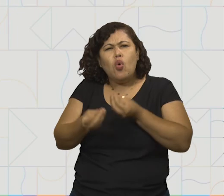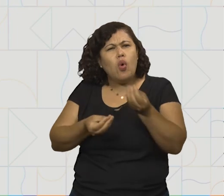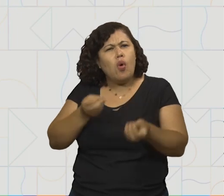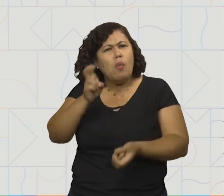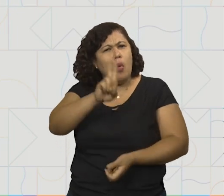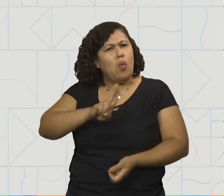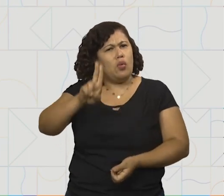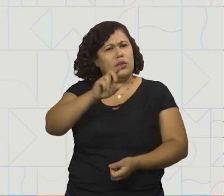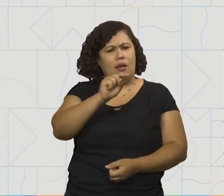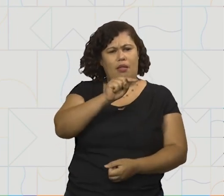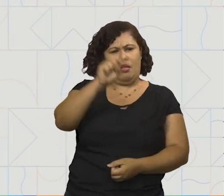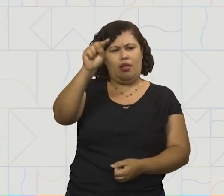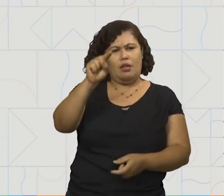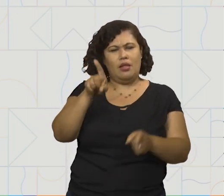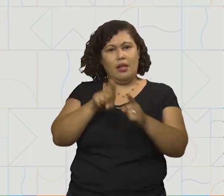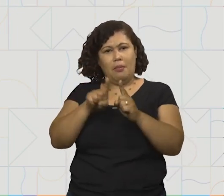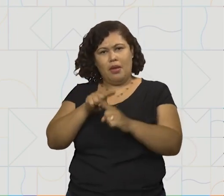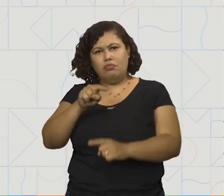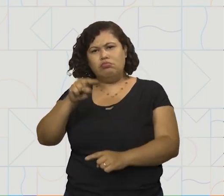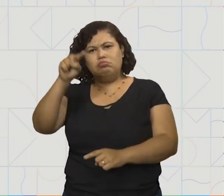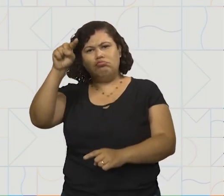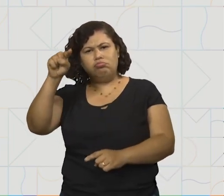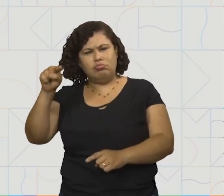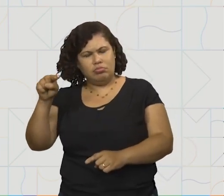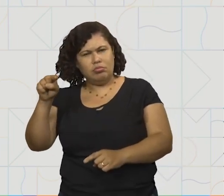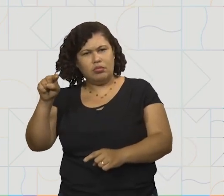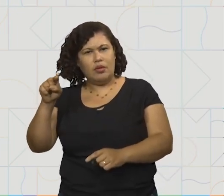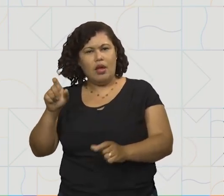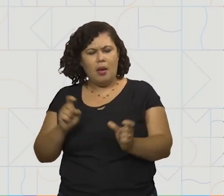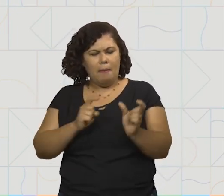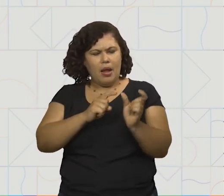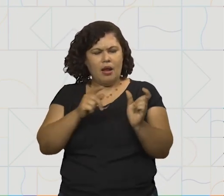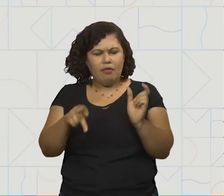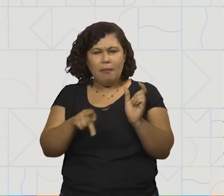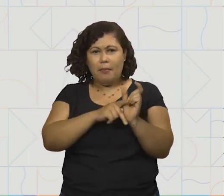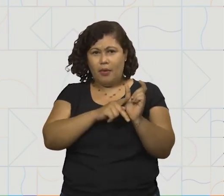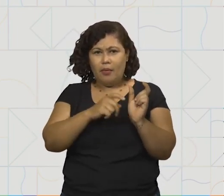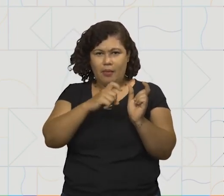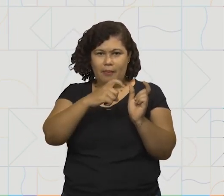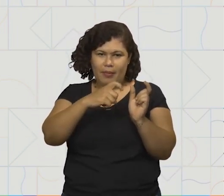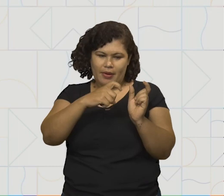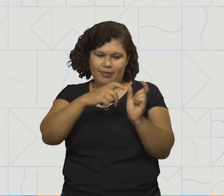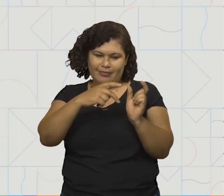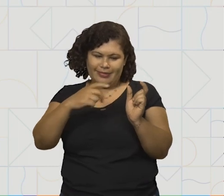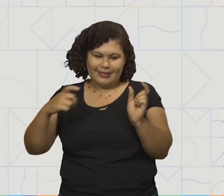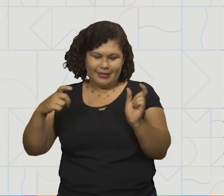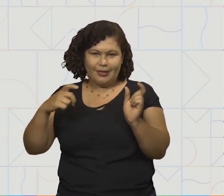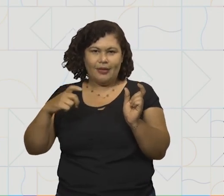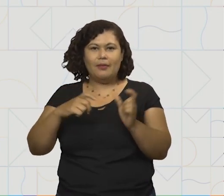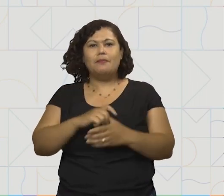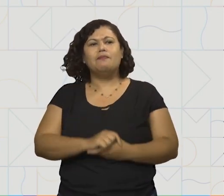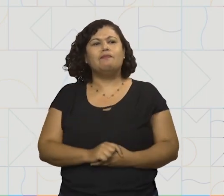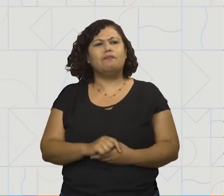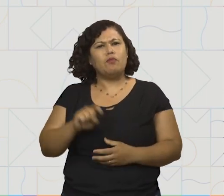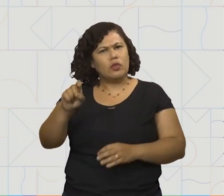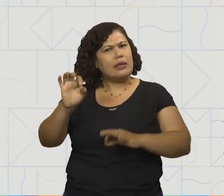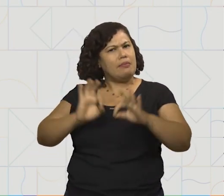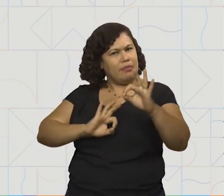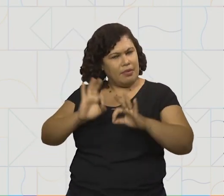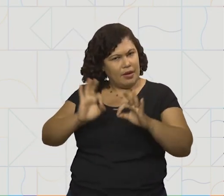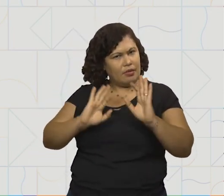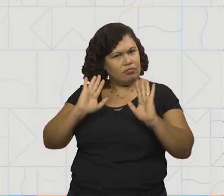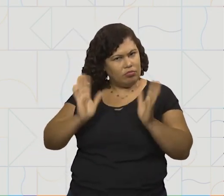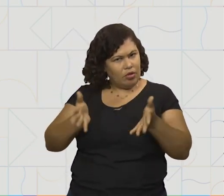corretamente as palavras paroxítonas. Preparado? Então vamos lá para a nossa